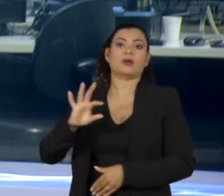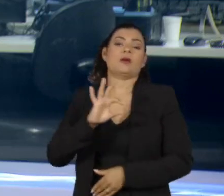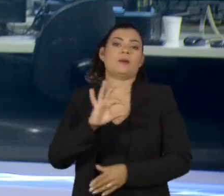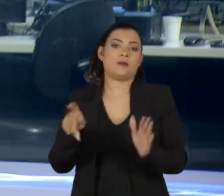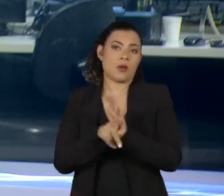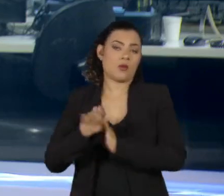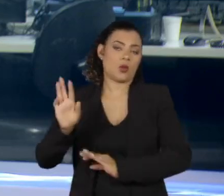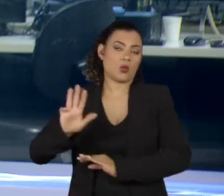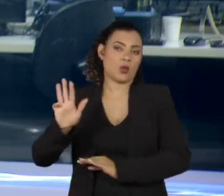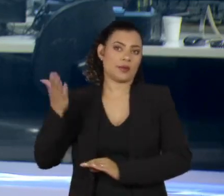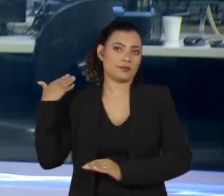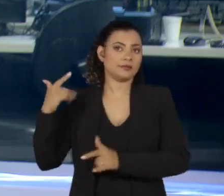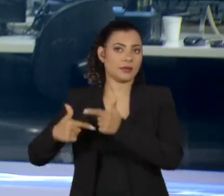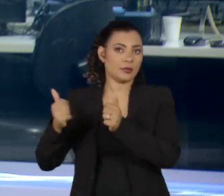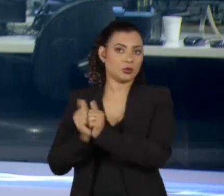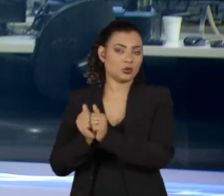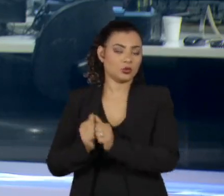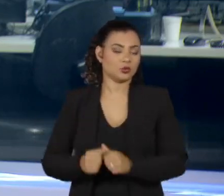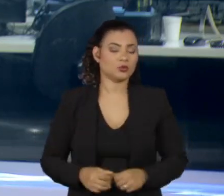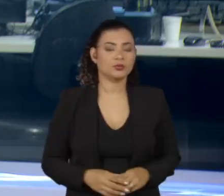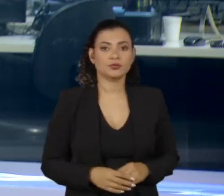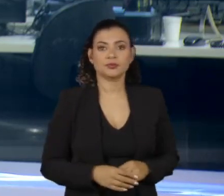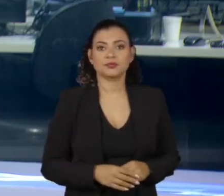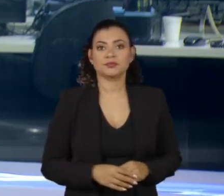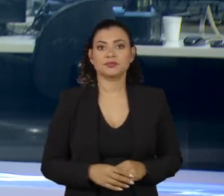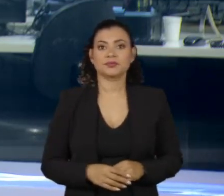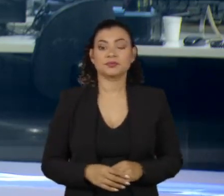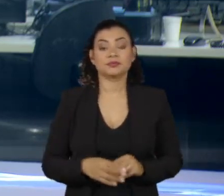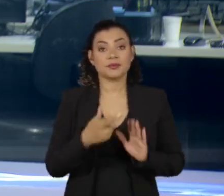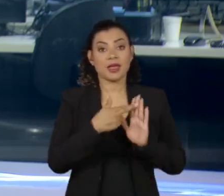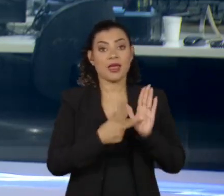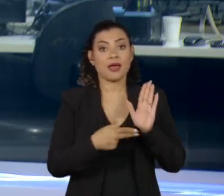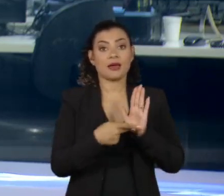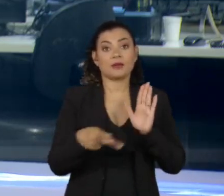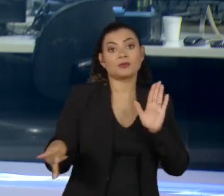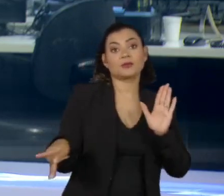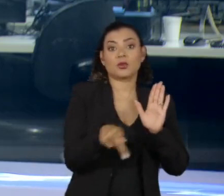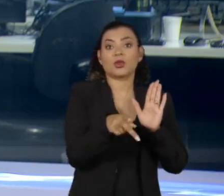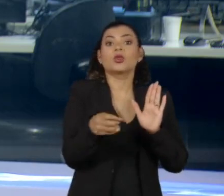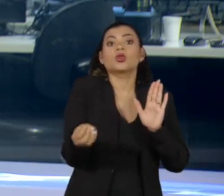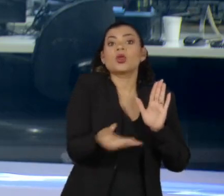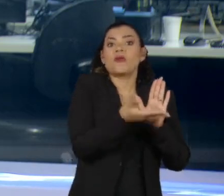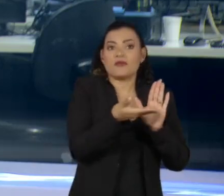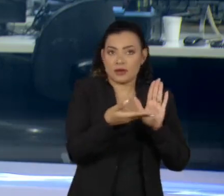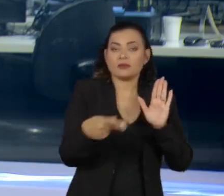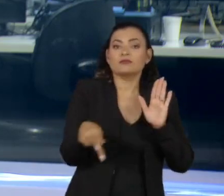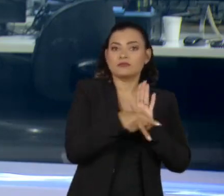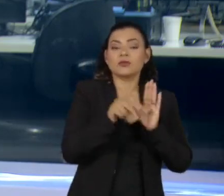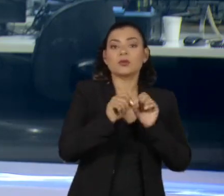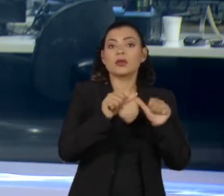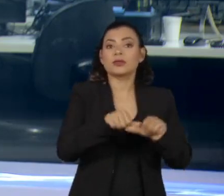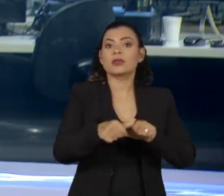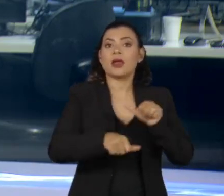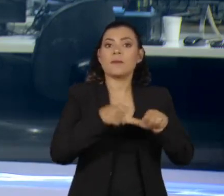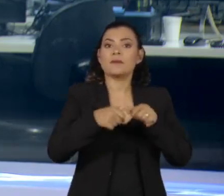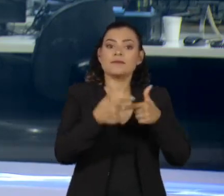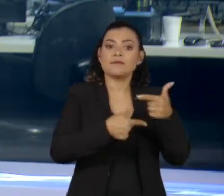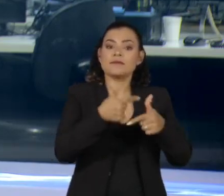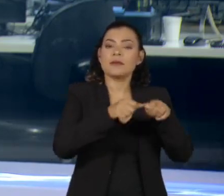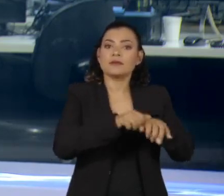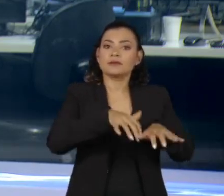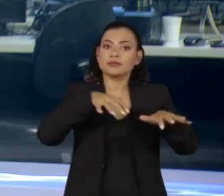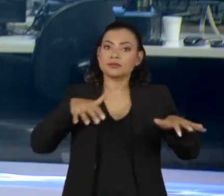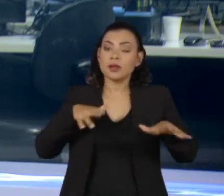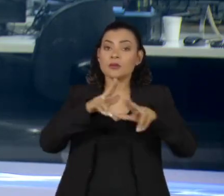Os líderes do Senado revogaram as regras que regulamentavam o próprio trabalho remoto durante a pandemia. Agora,